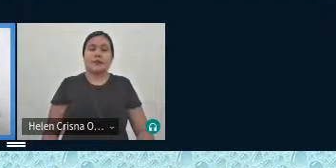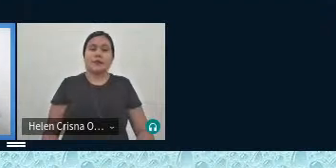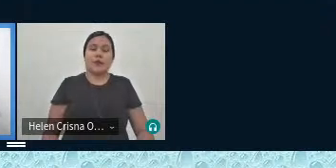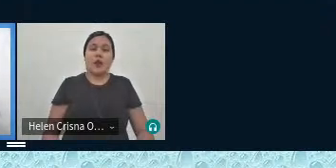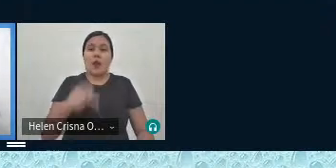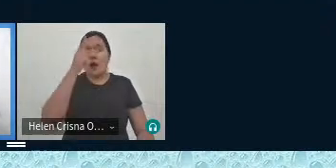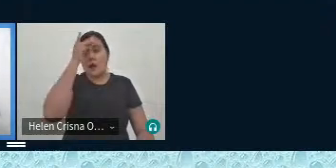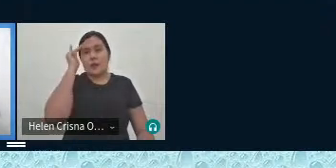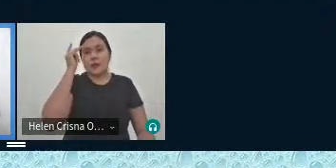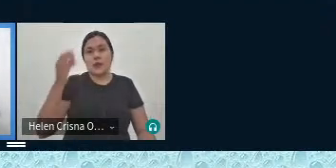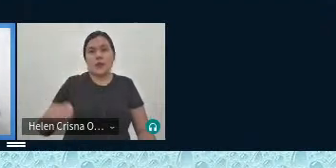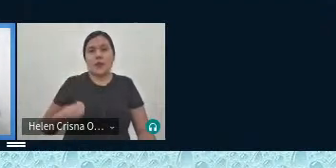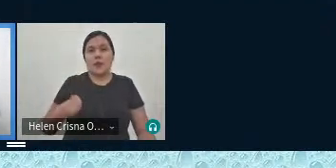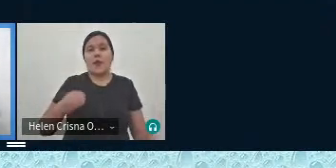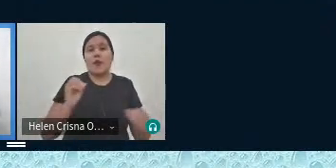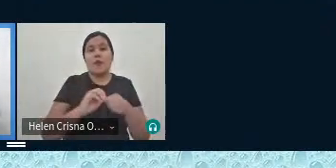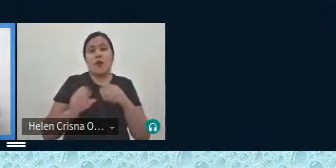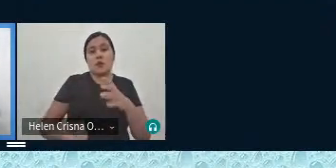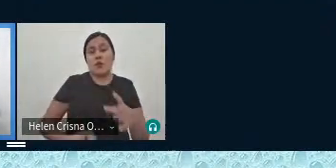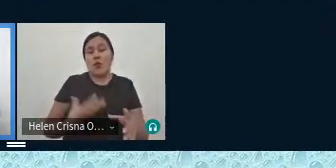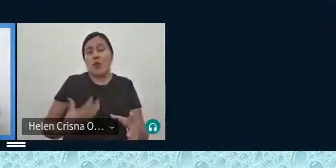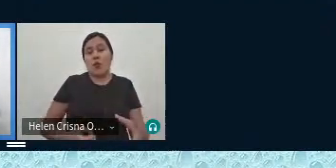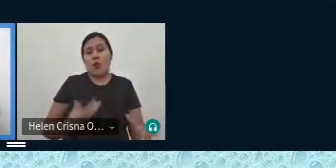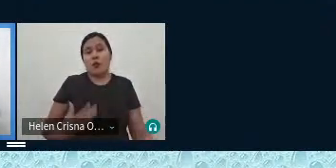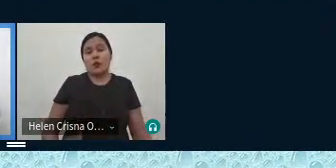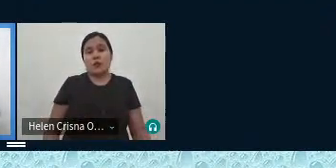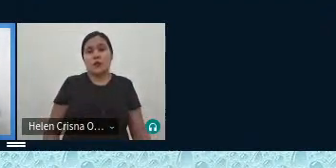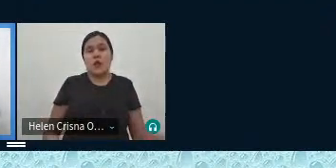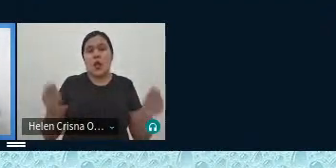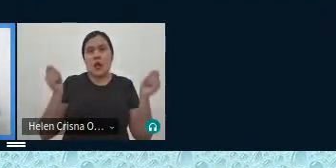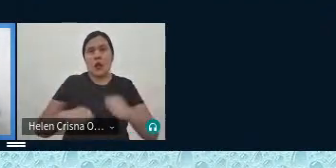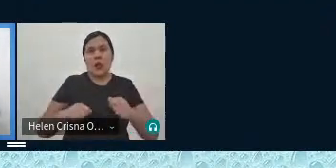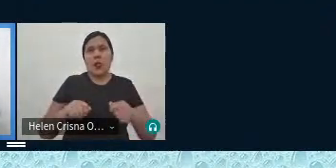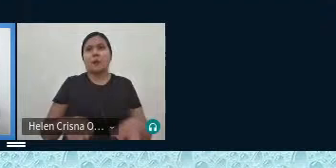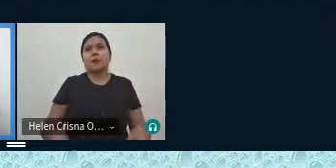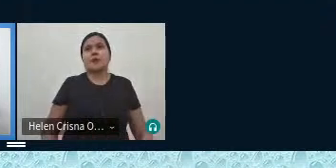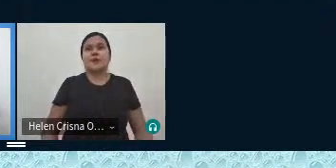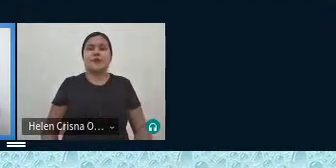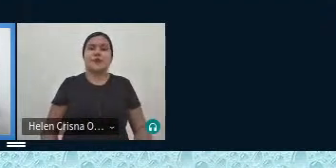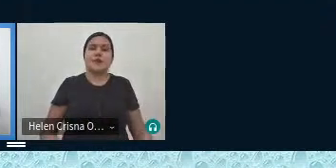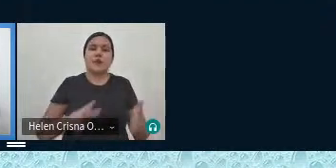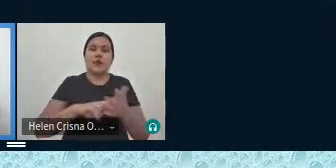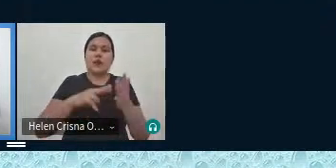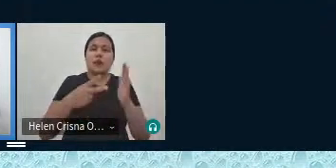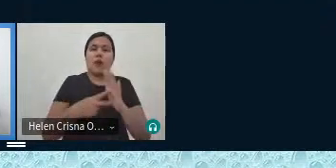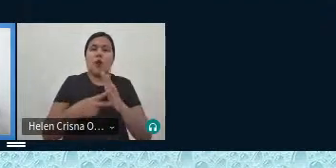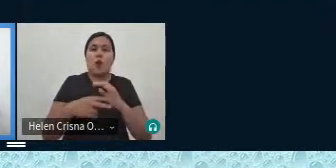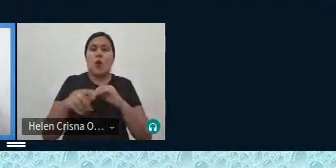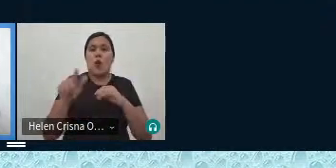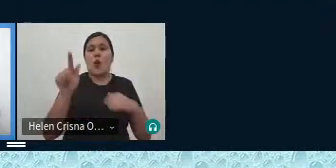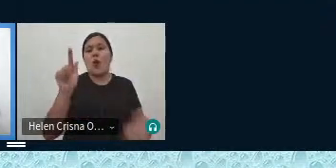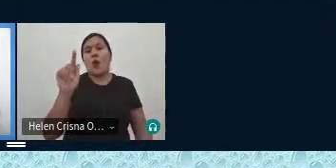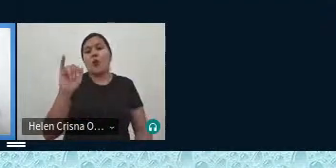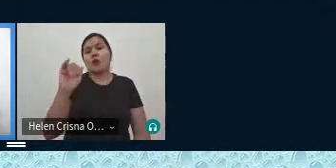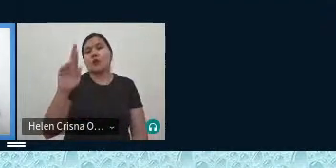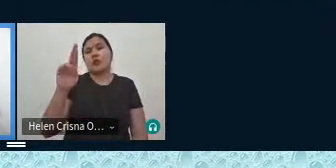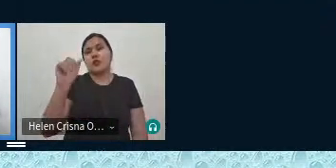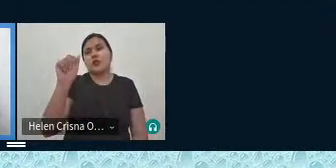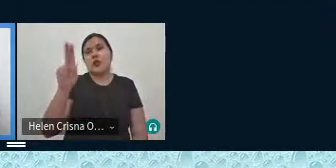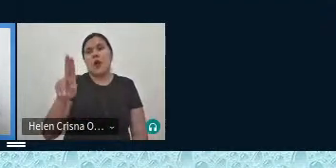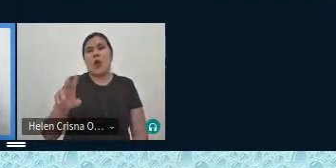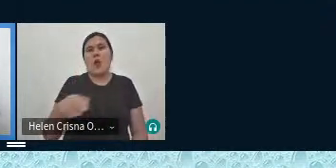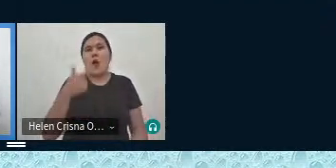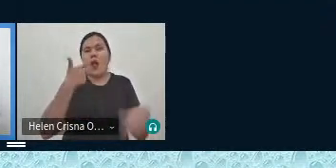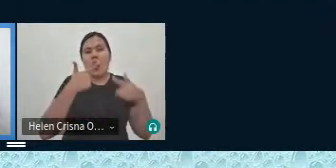participou fez um poema também capaz de decifrar o Giral com uma linguagem poética